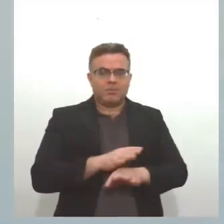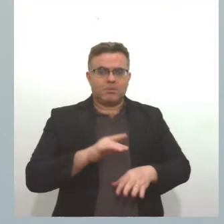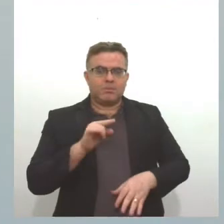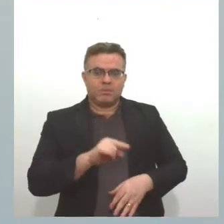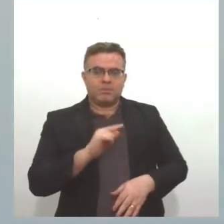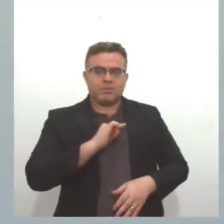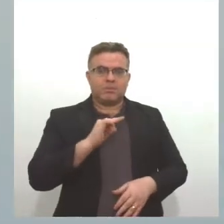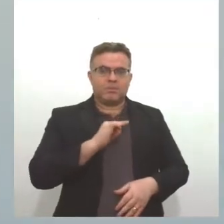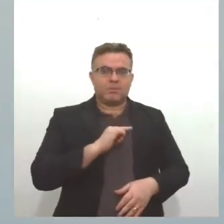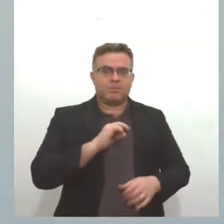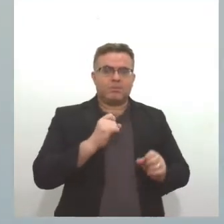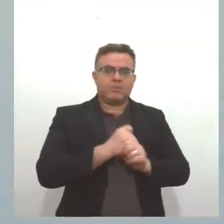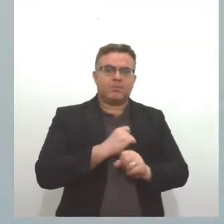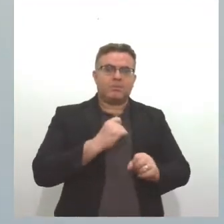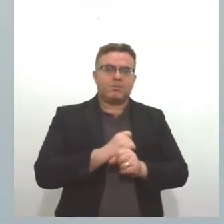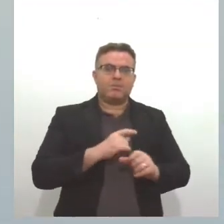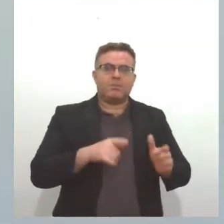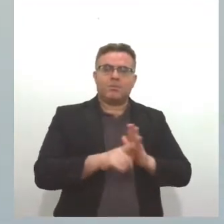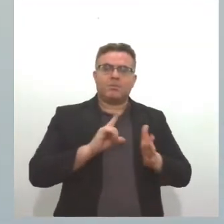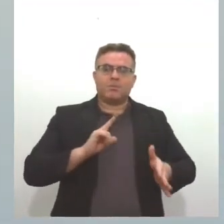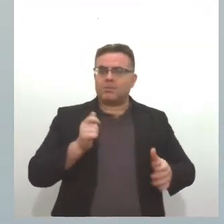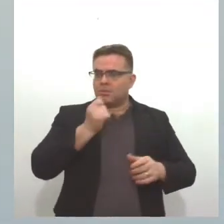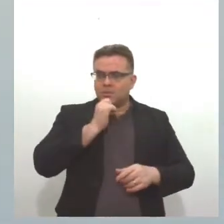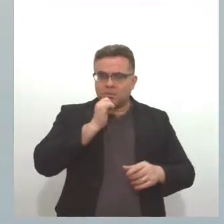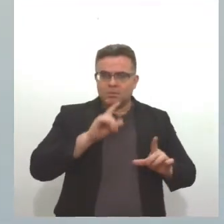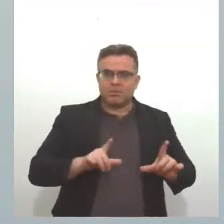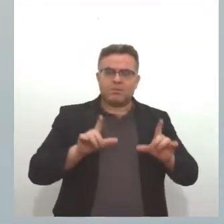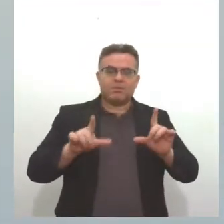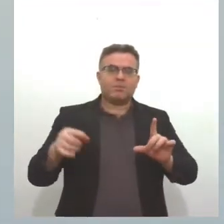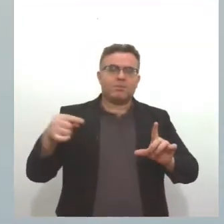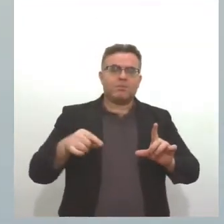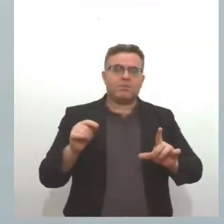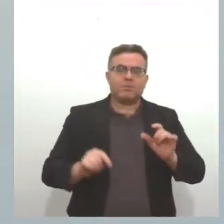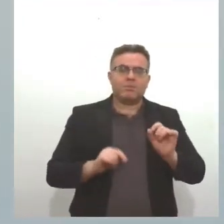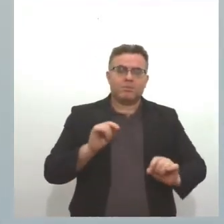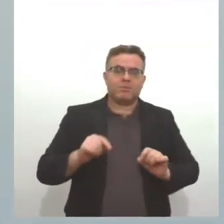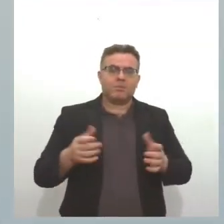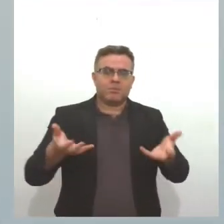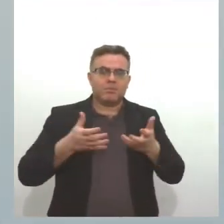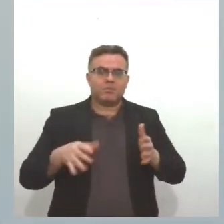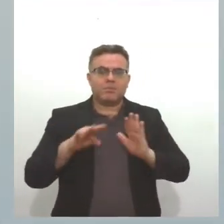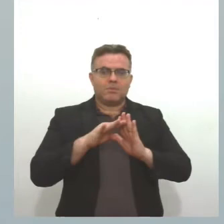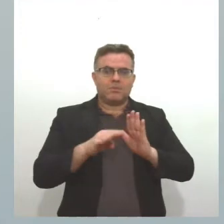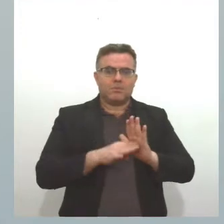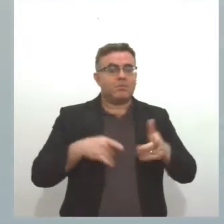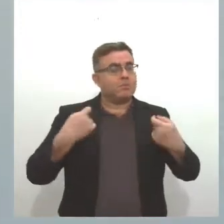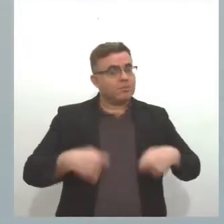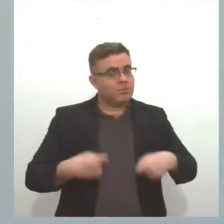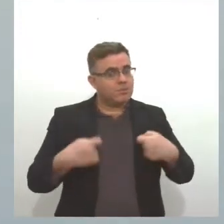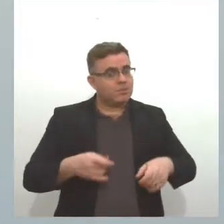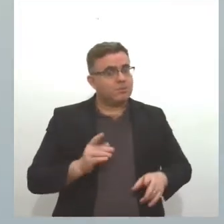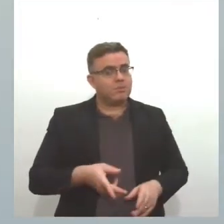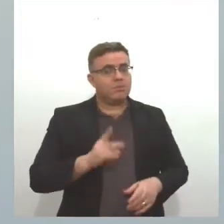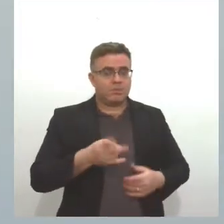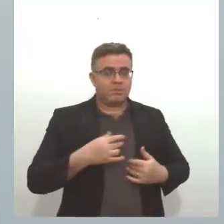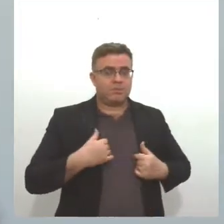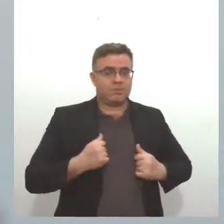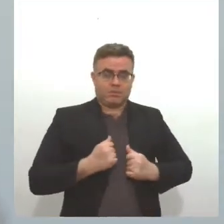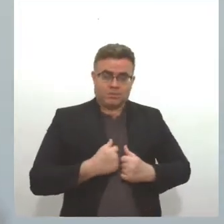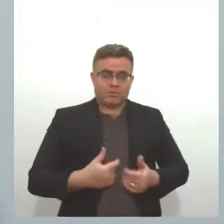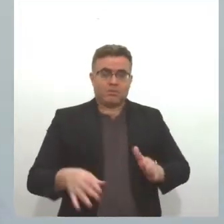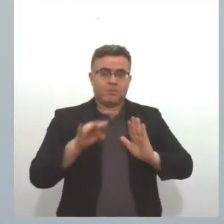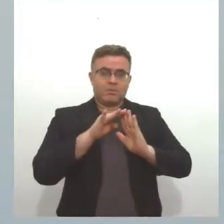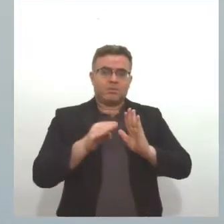construiu sem a licença do Corpo de Bombeiros. Ele deseja regularizar e deve-se regularizar, além dos índices